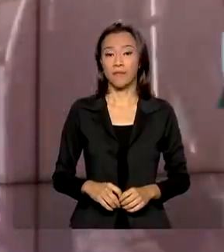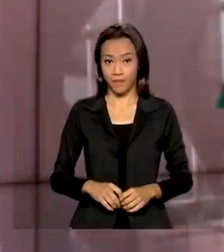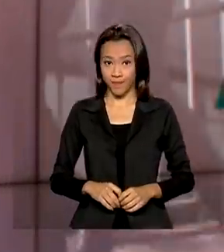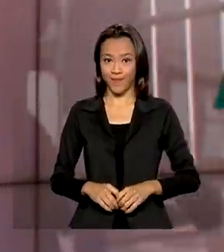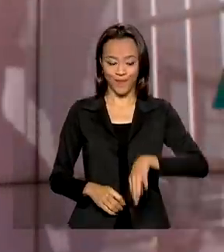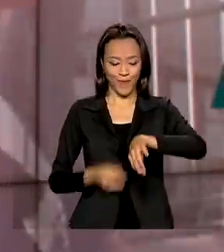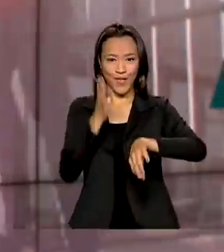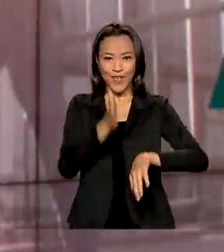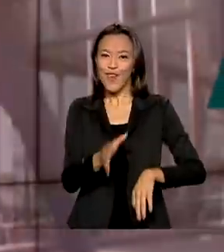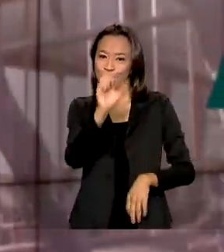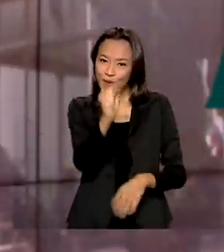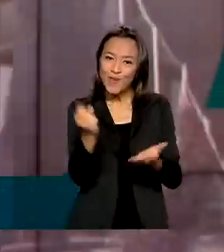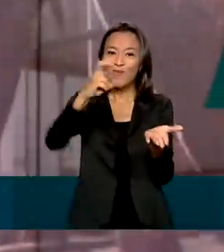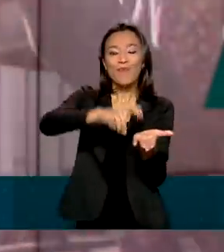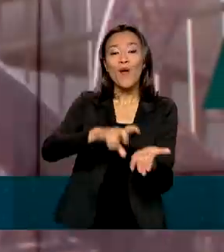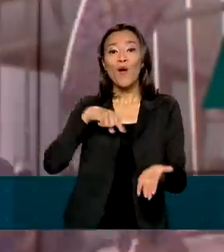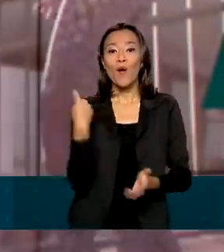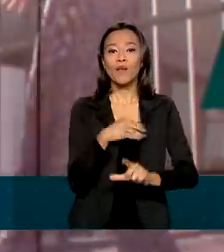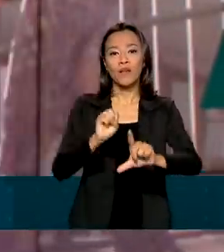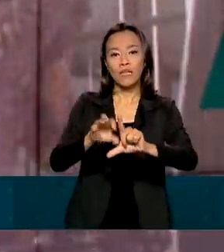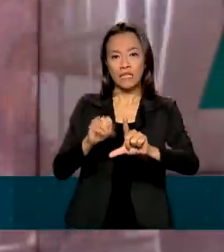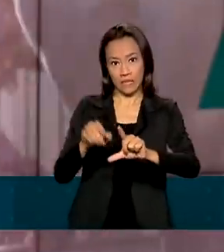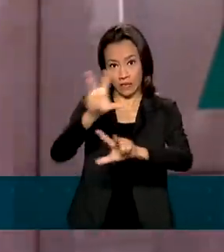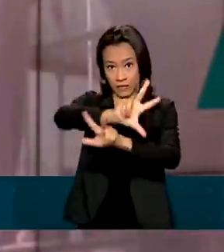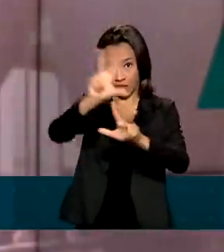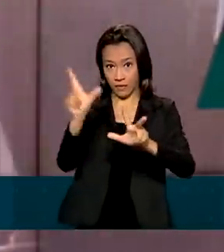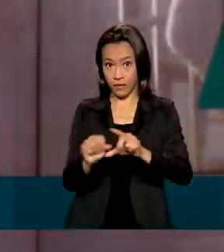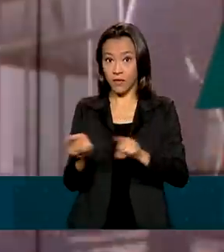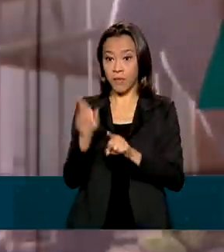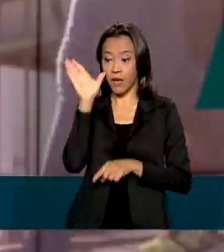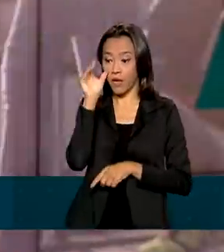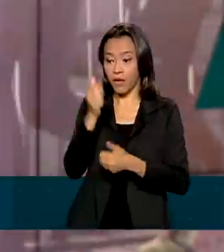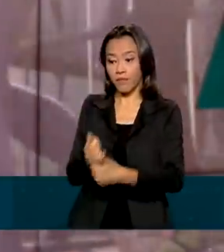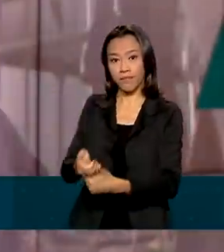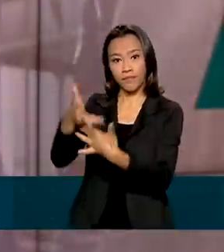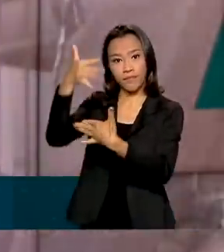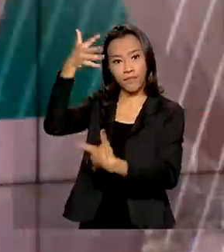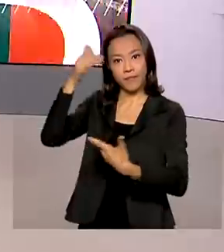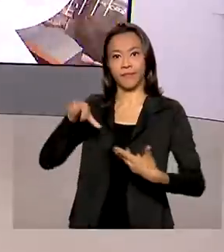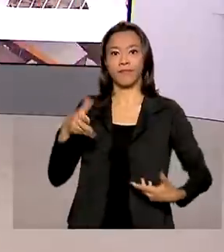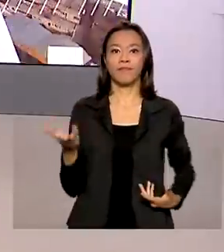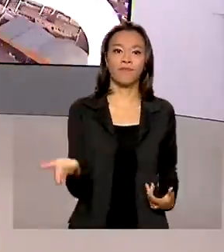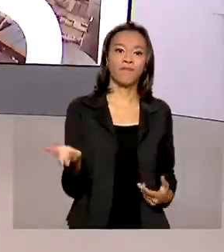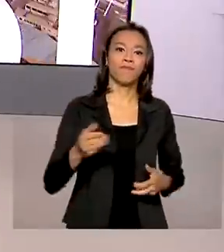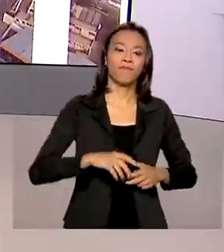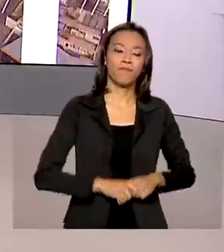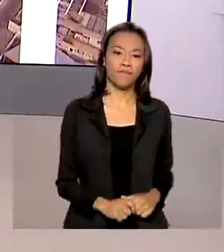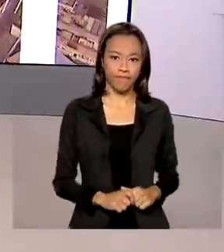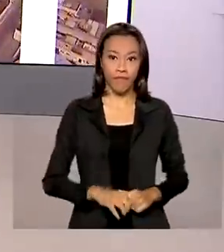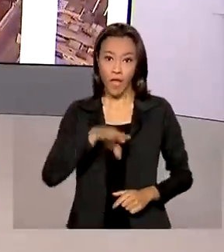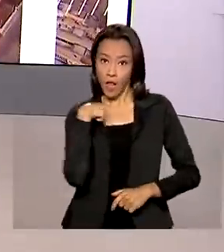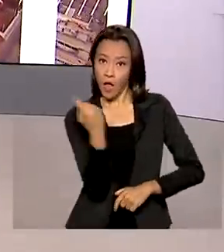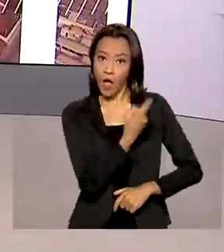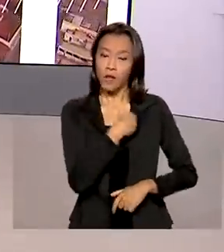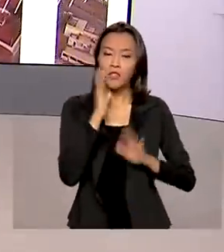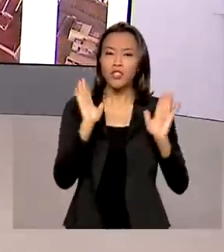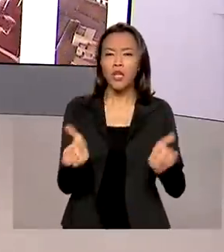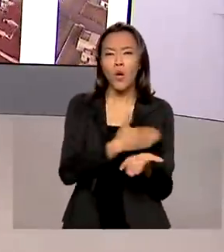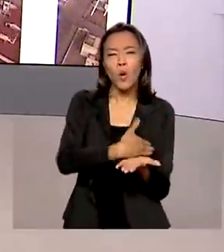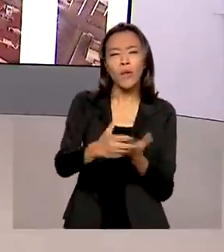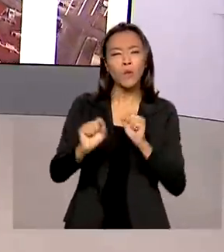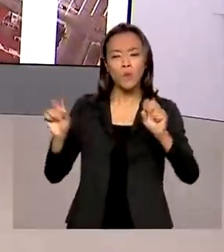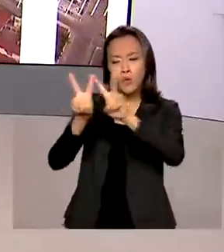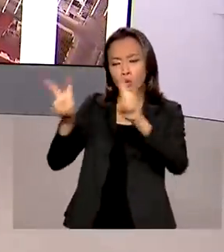8 horas da manhã estamos ao vivo pela TV Brasil e redes sociais. A gente começa falando da operação